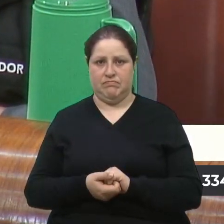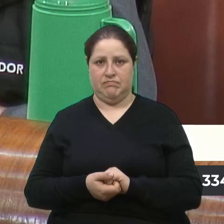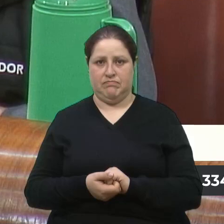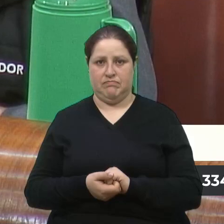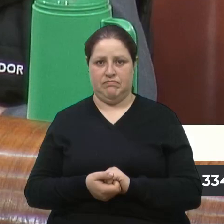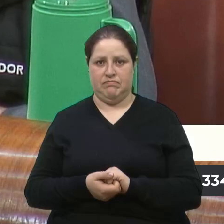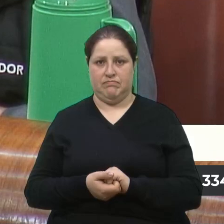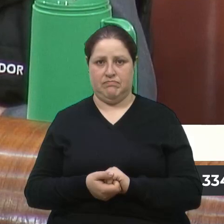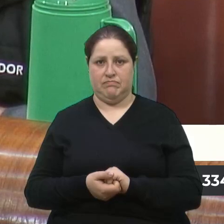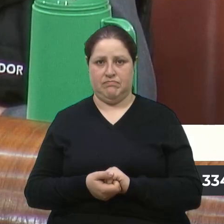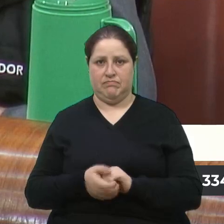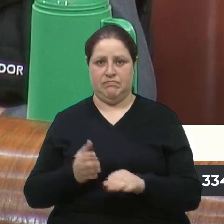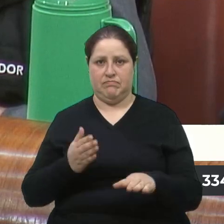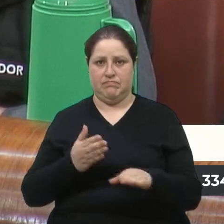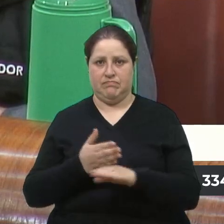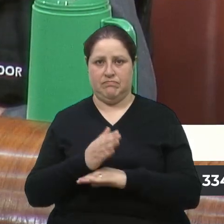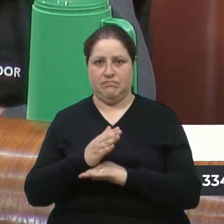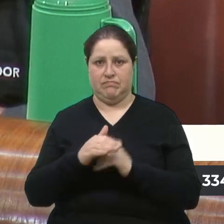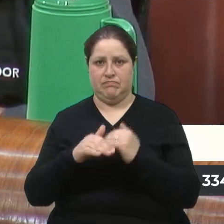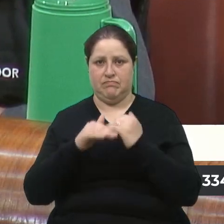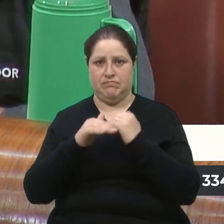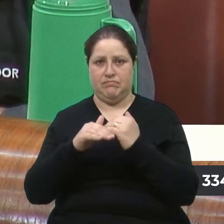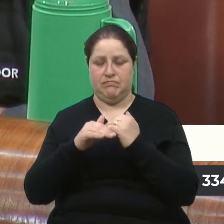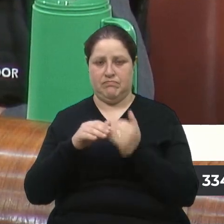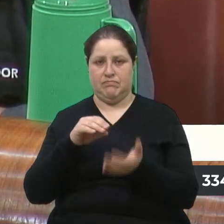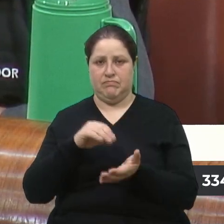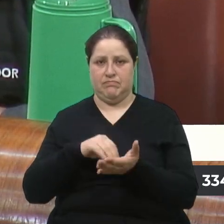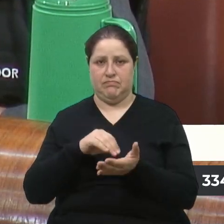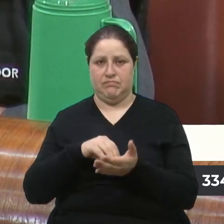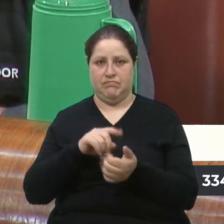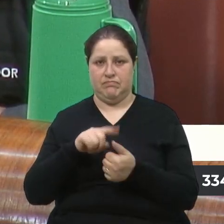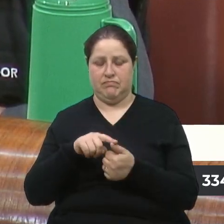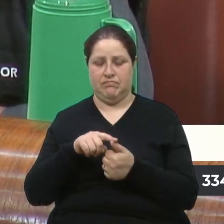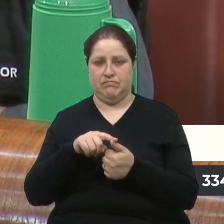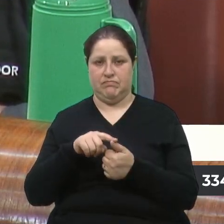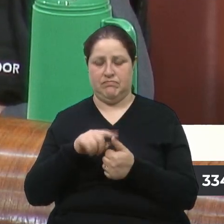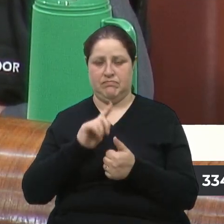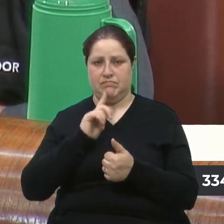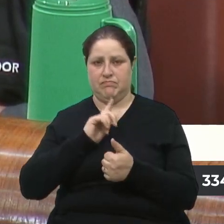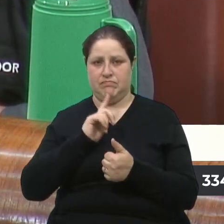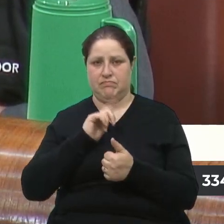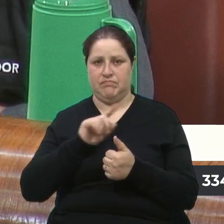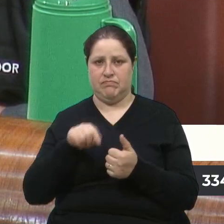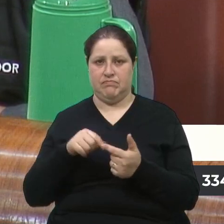Foi aprovado por unanimidade com ausências de Alberto Menegucci,